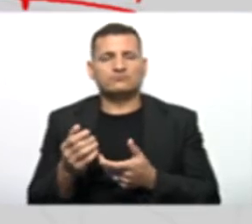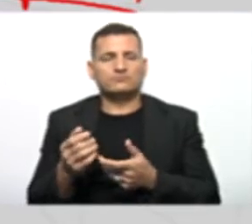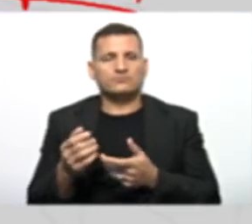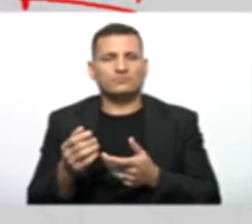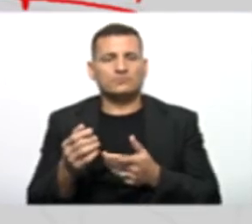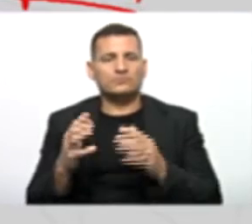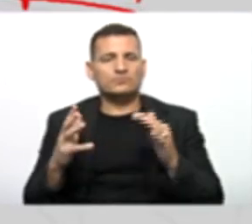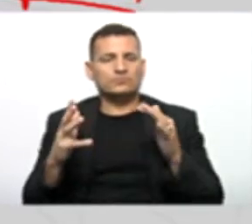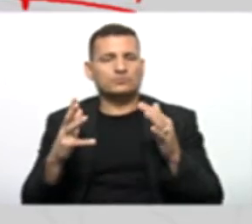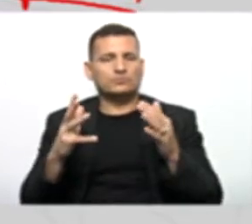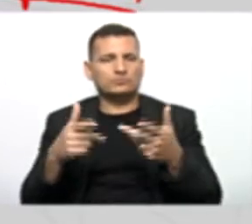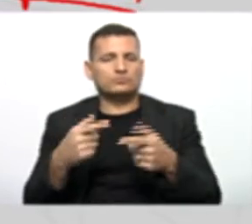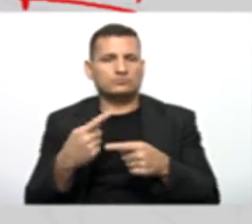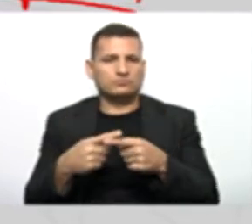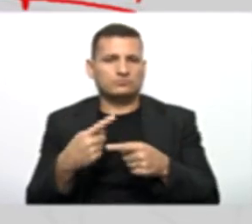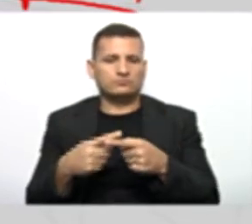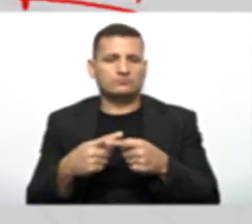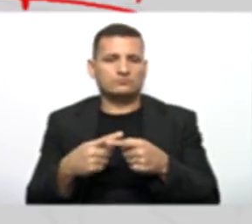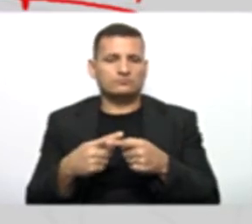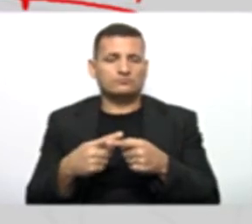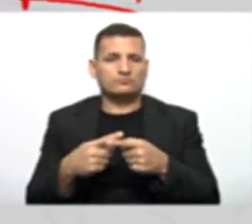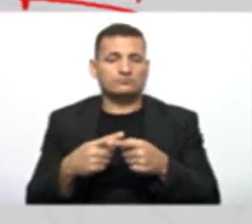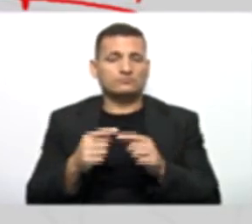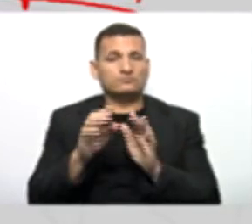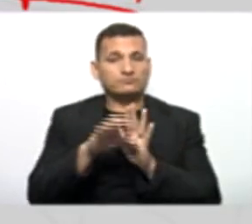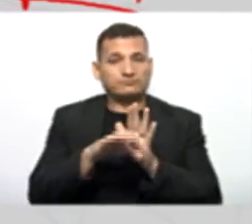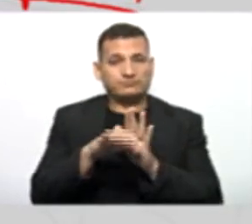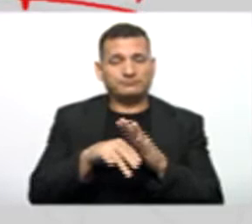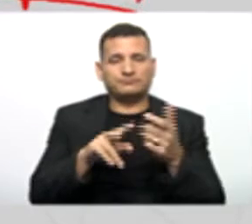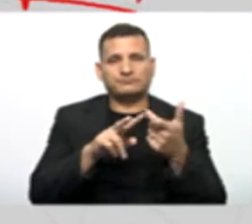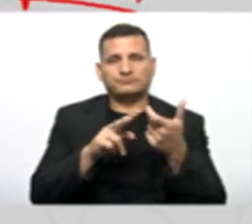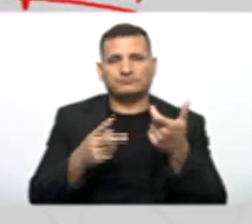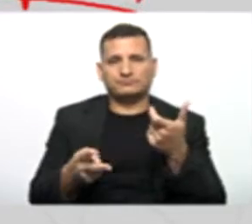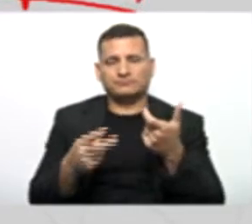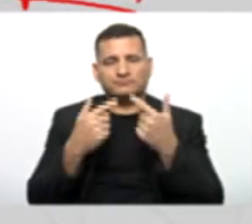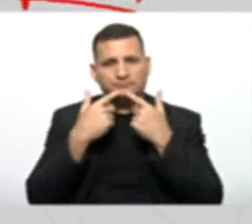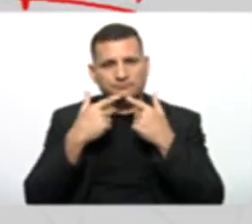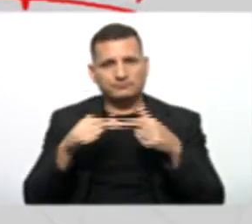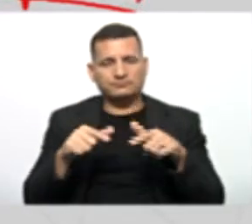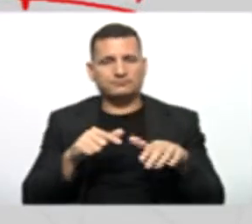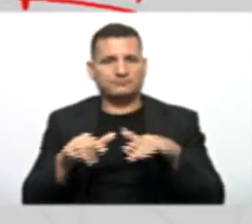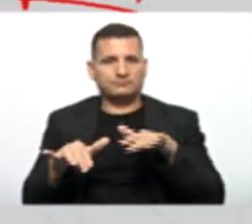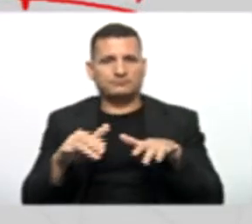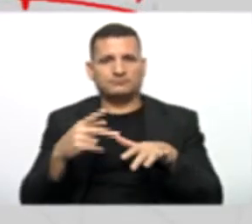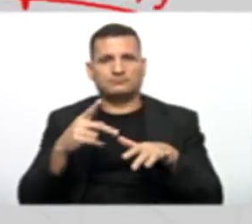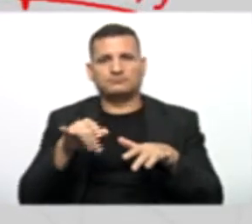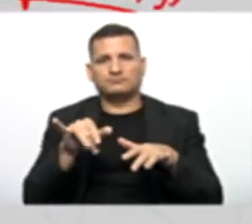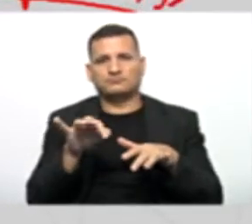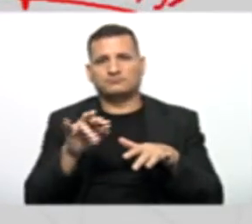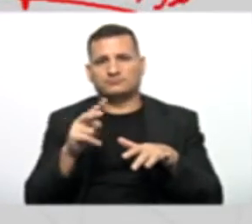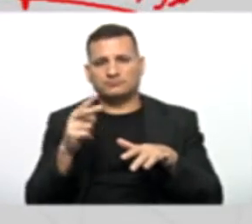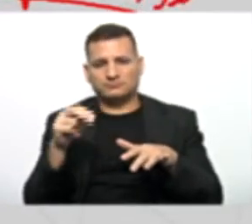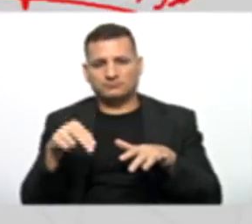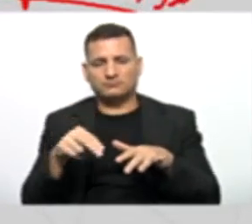isso Por causa Da aplicação Dos conceitos De herança Na linguagem De programação Python Então você continua